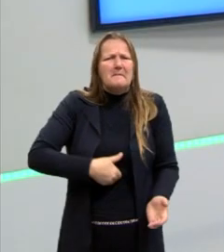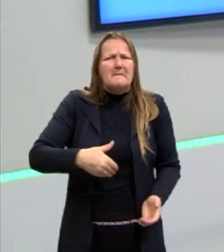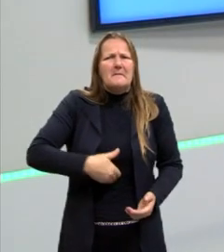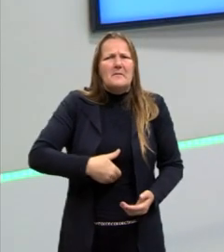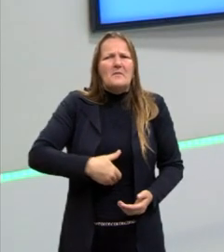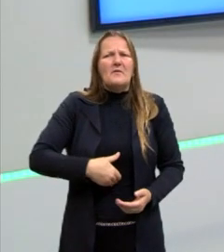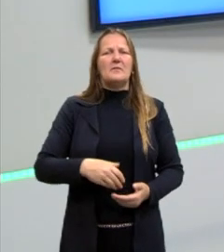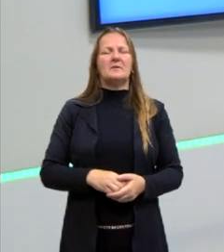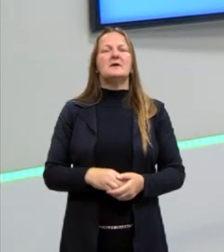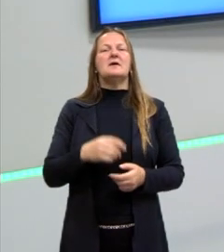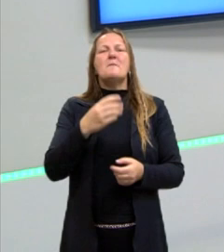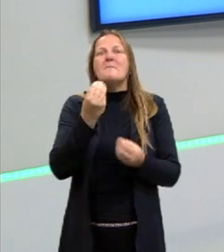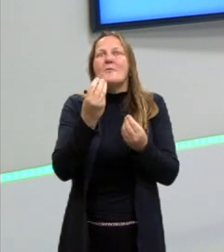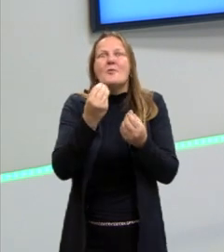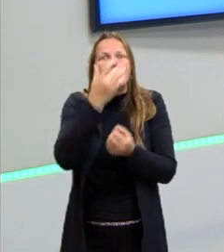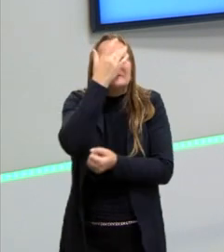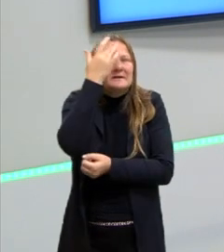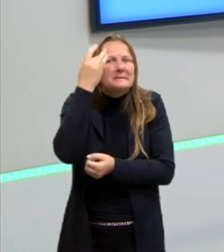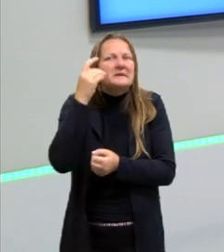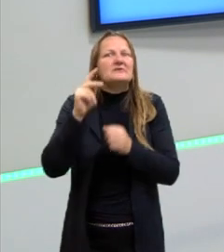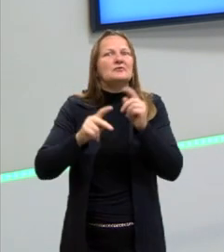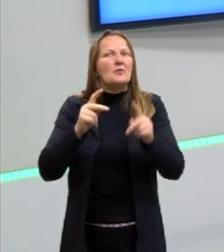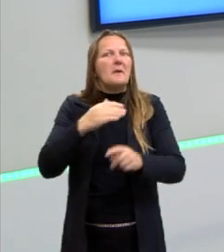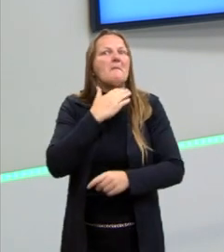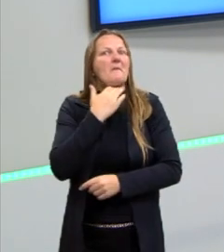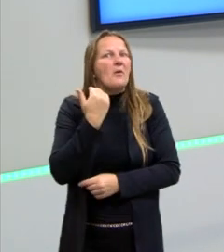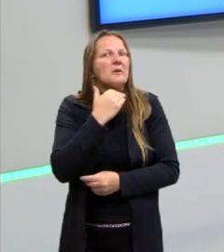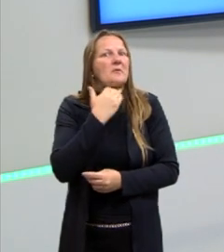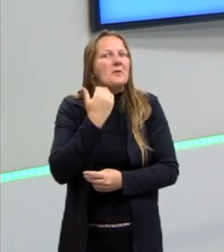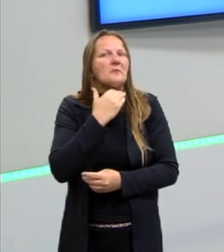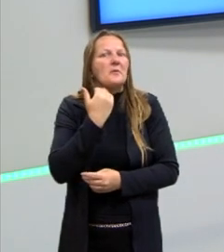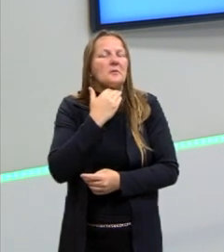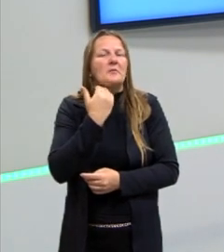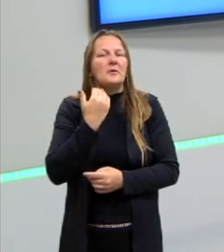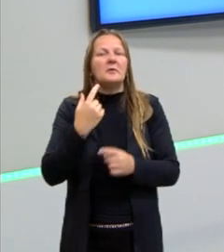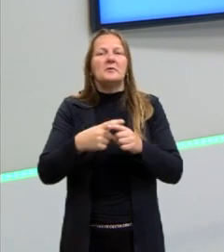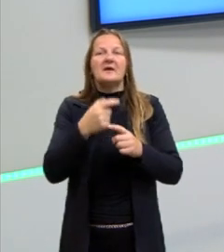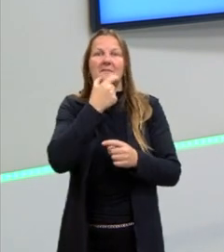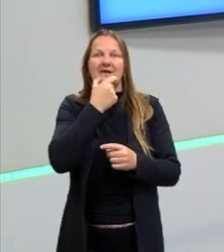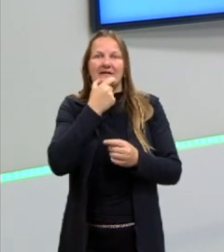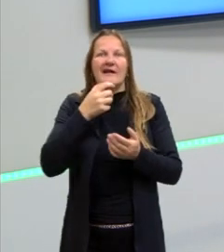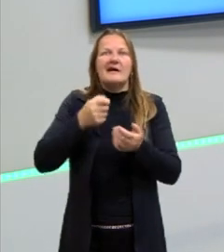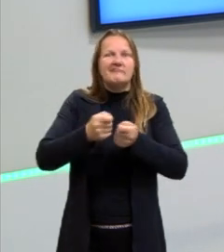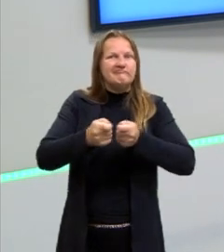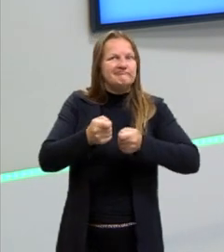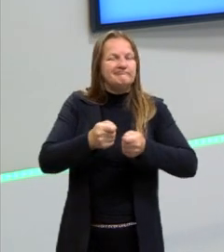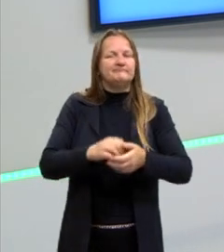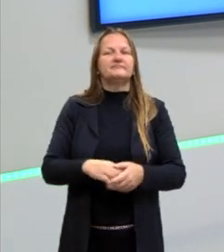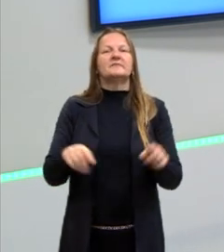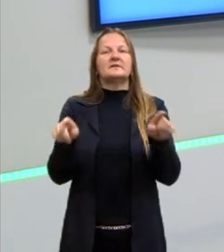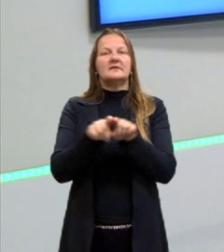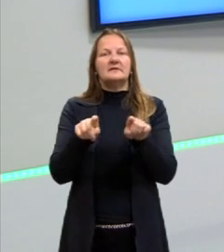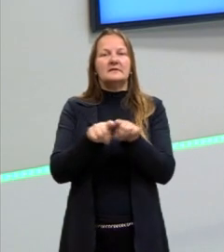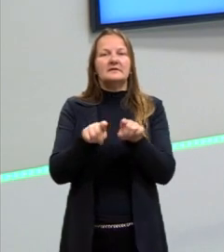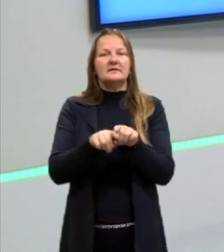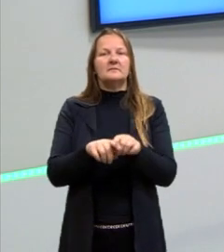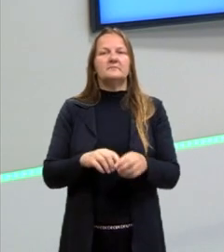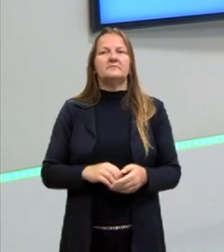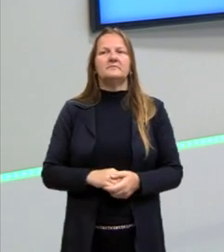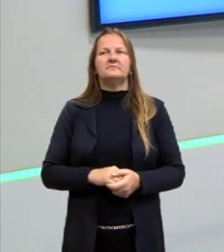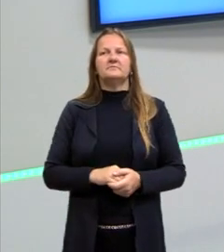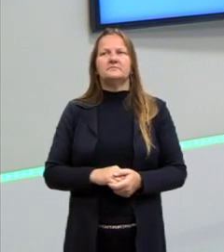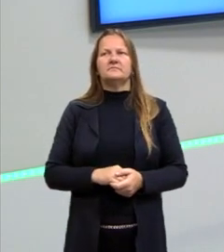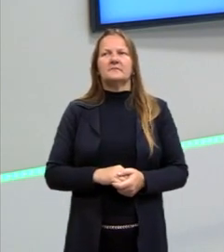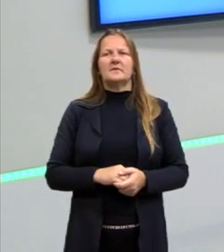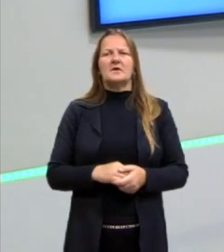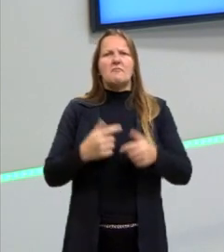nessas colônias por causa da exploração britânica. Também tem a questão da Guerra dos Boeres,